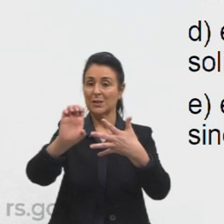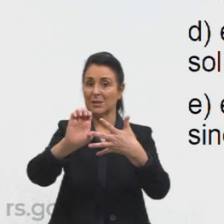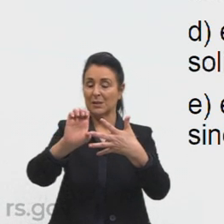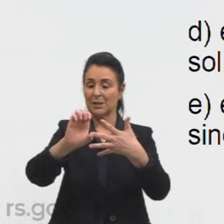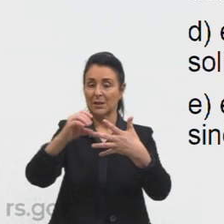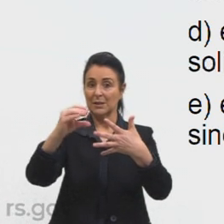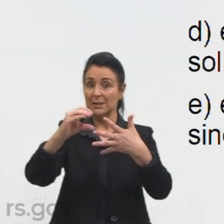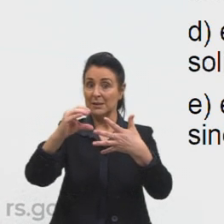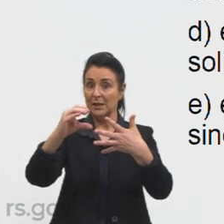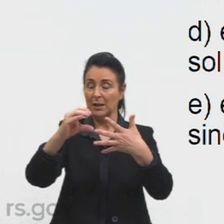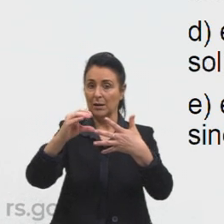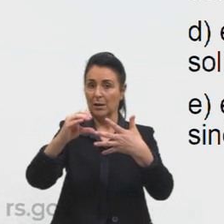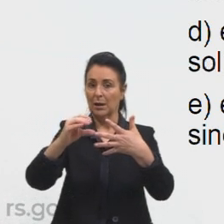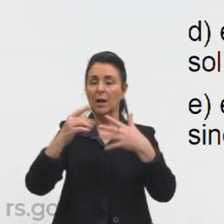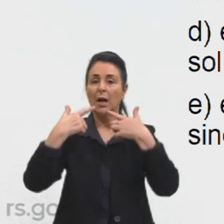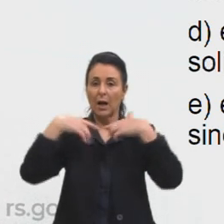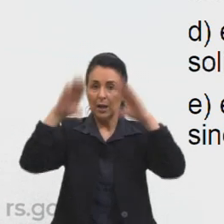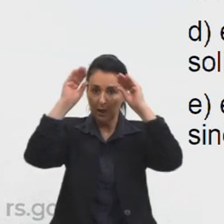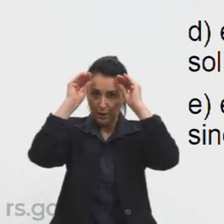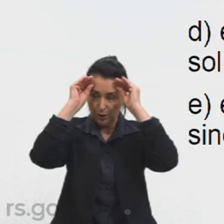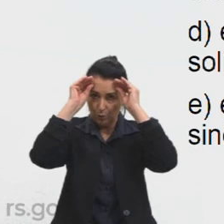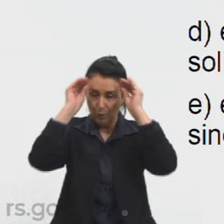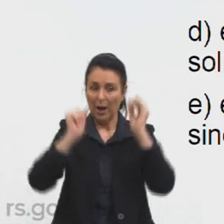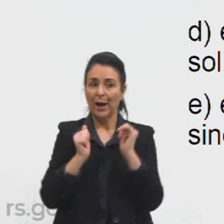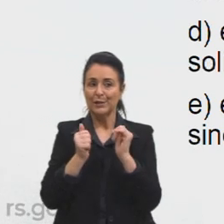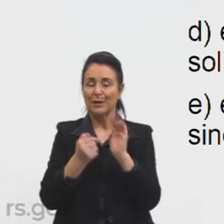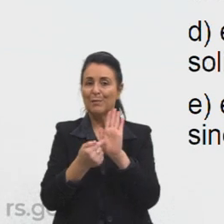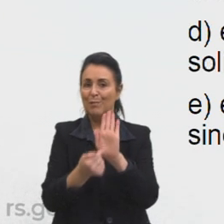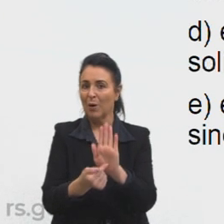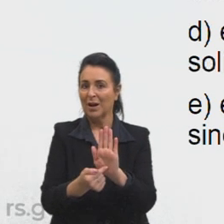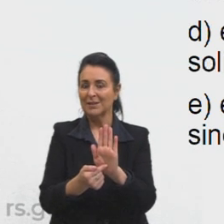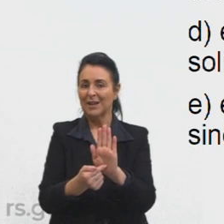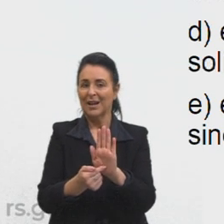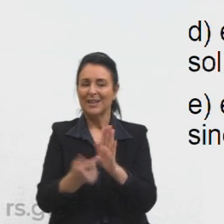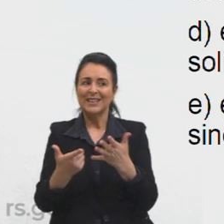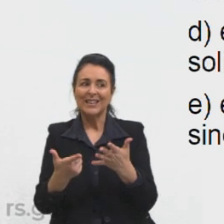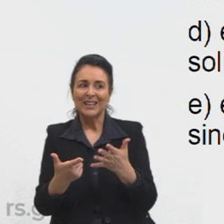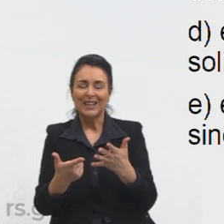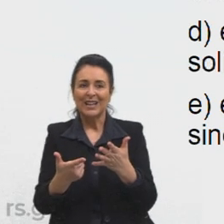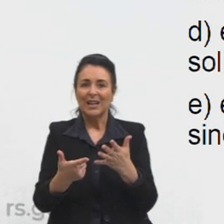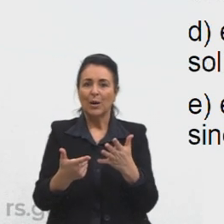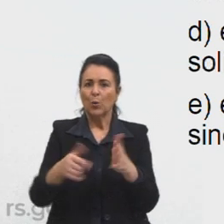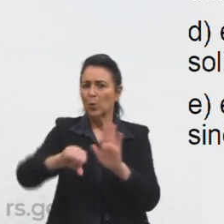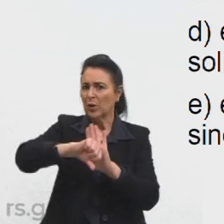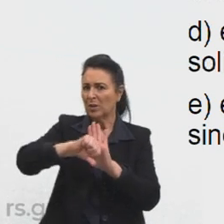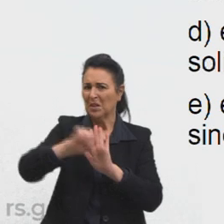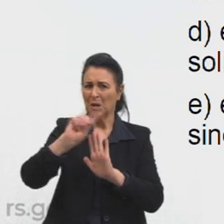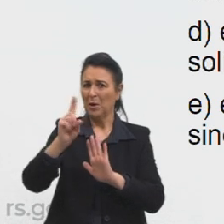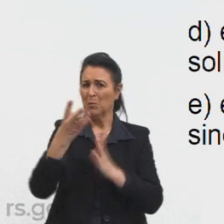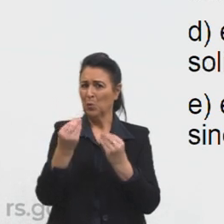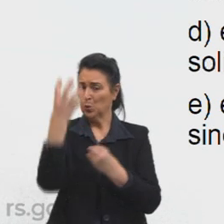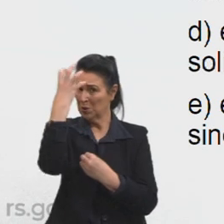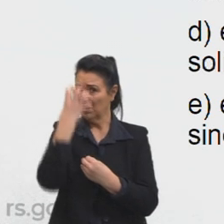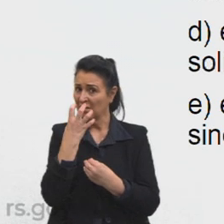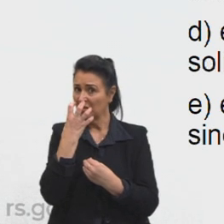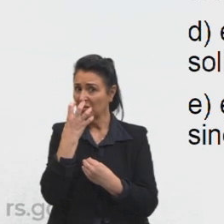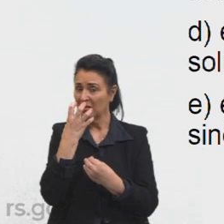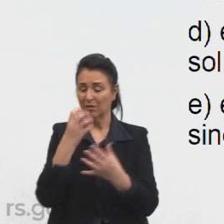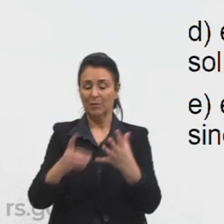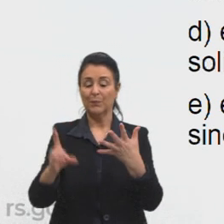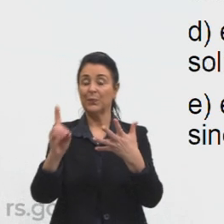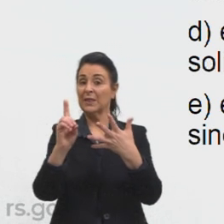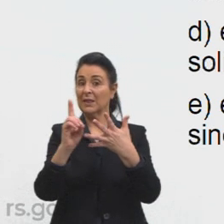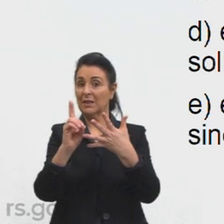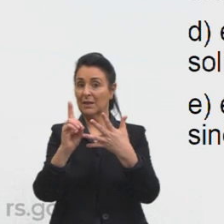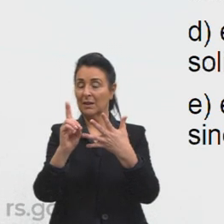jogo de linguagem proposto atenua a gravidade do delito pode ser essa nossa resposta vamos olhar as outras letra